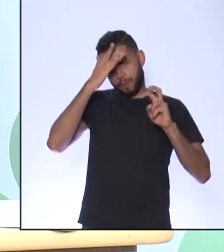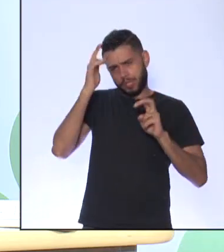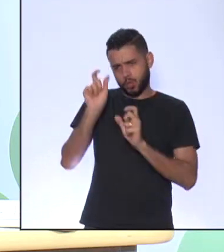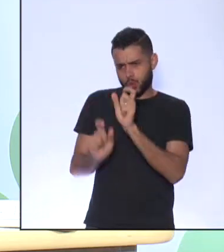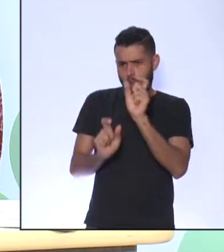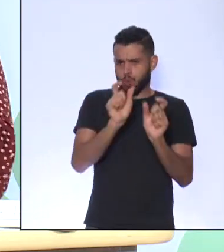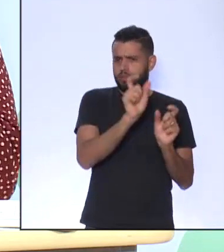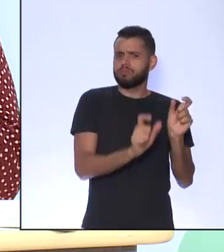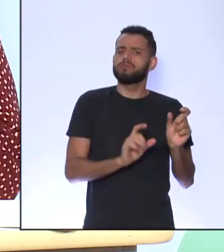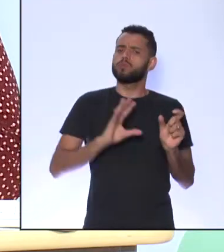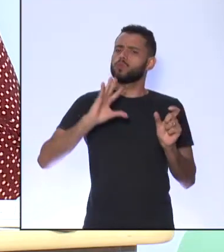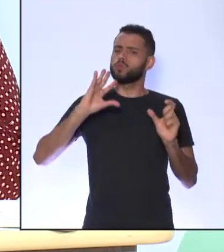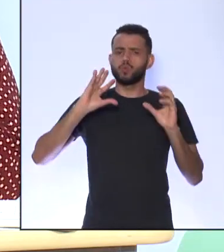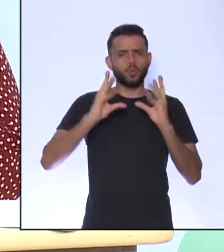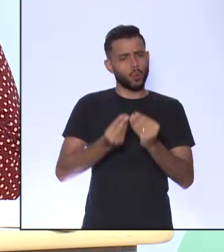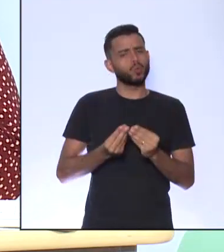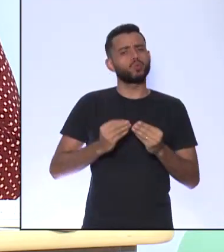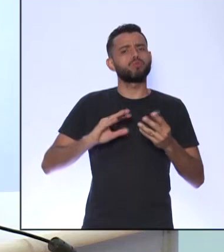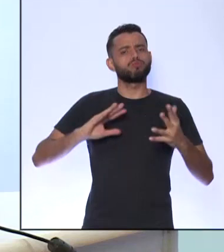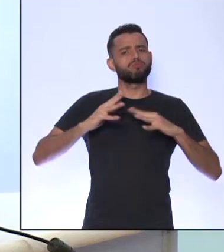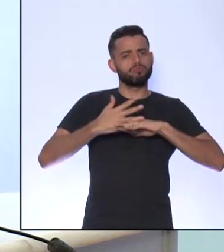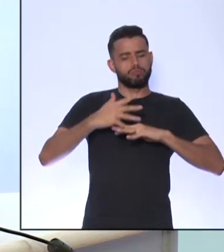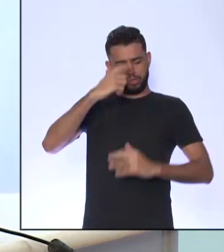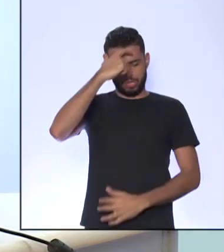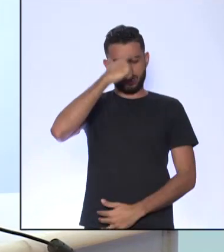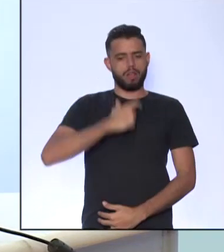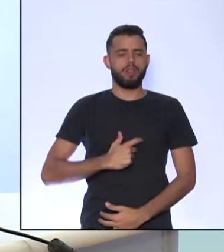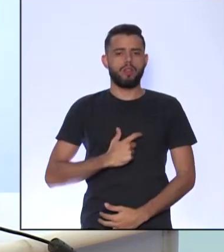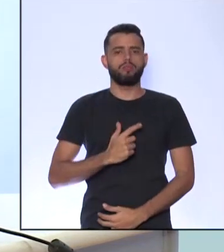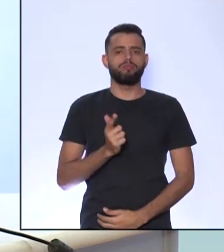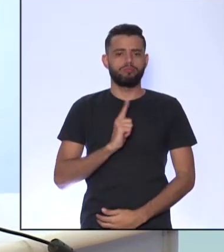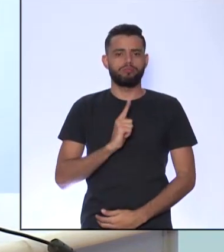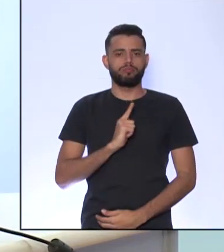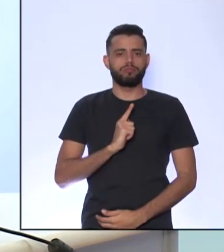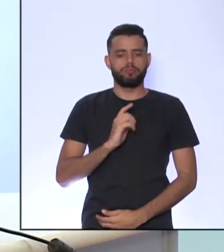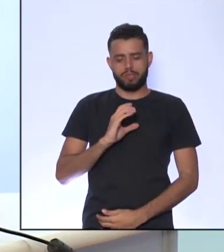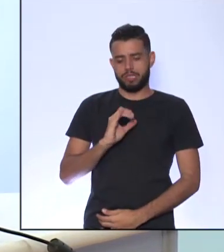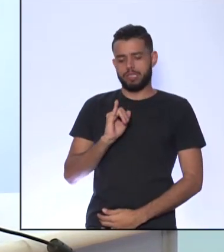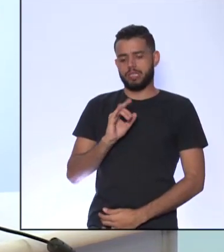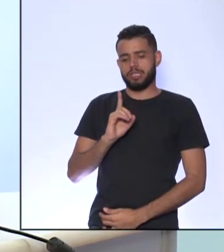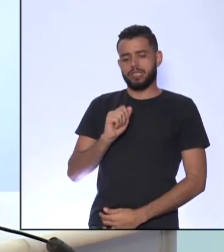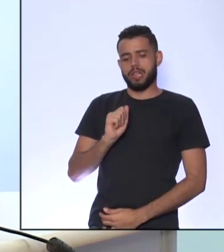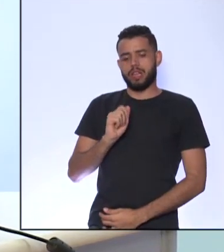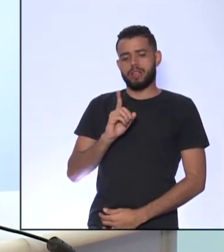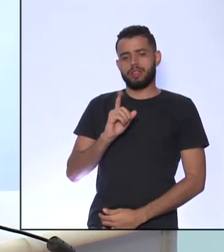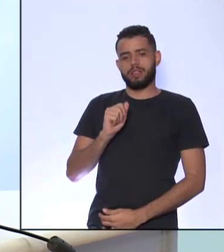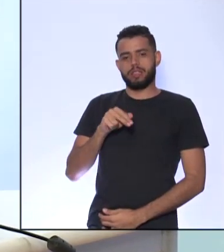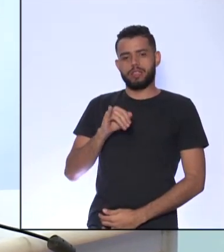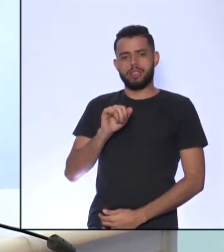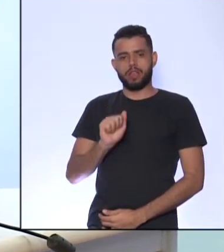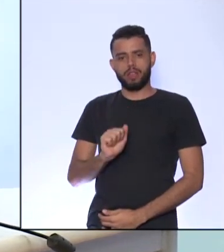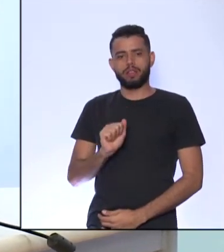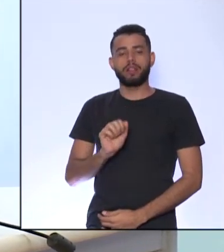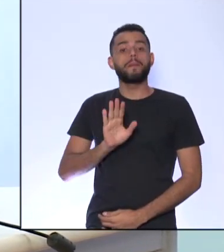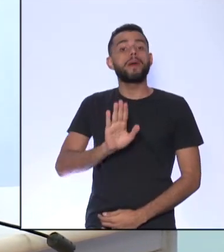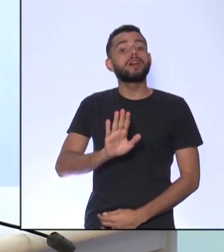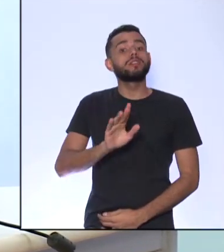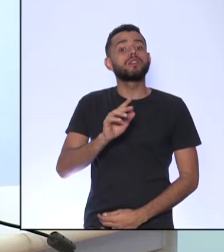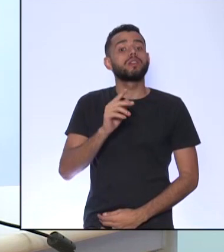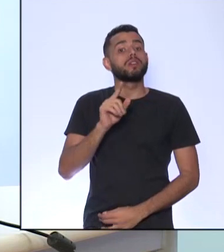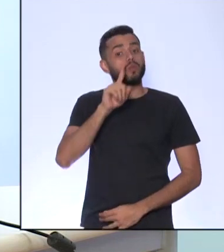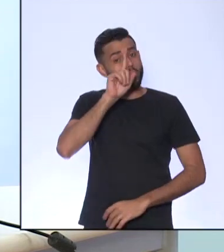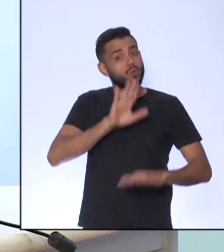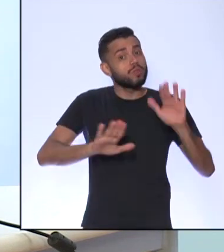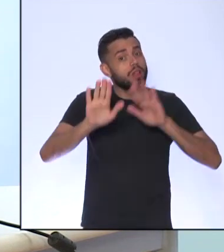todos são cidadãos Sim, só que a gente tem que perceber uma pequena diferença Entre o ser humano e o